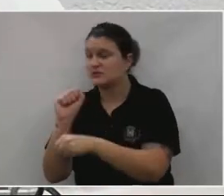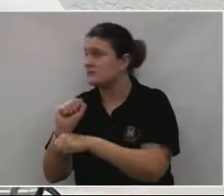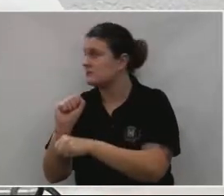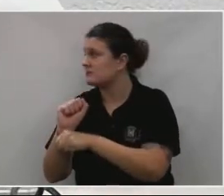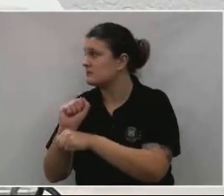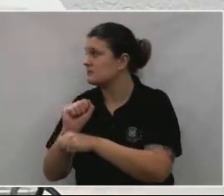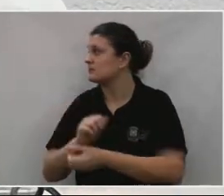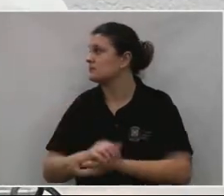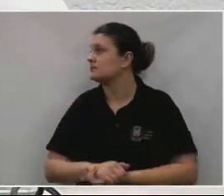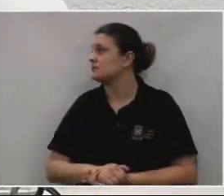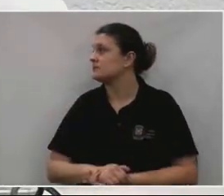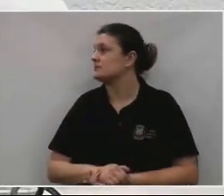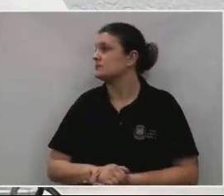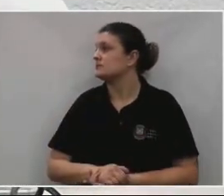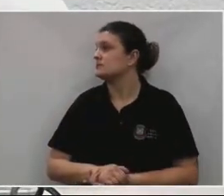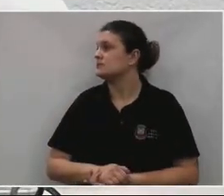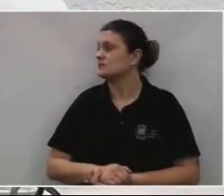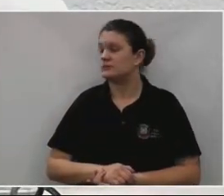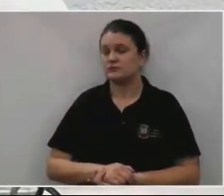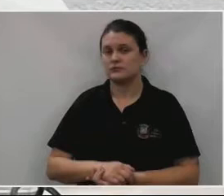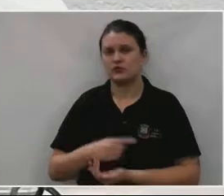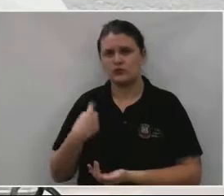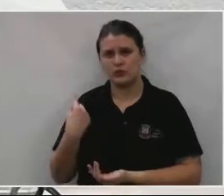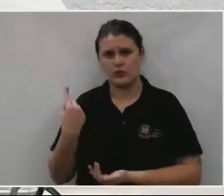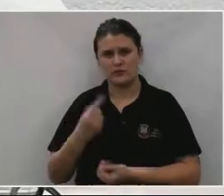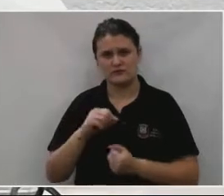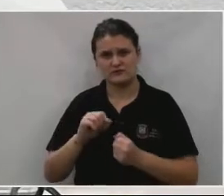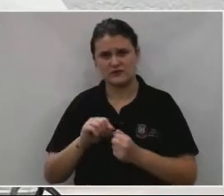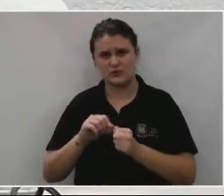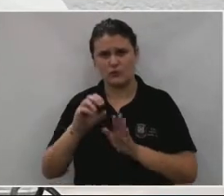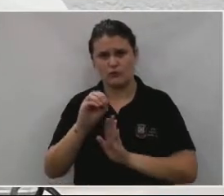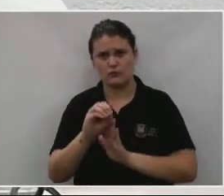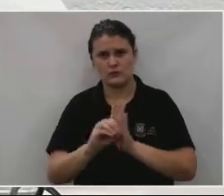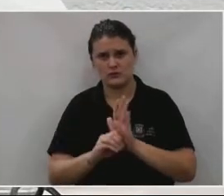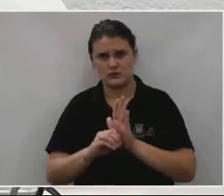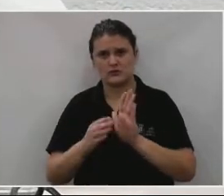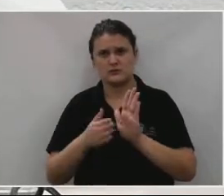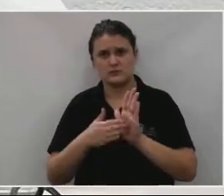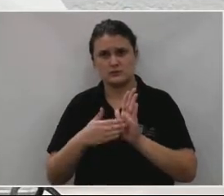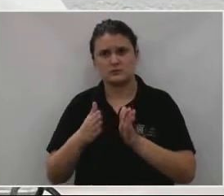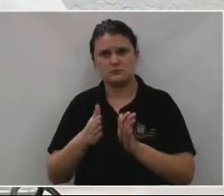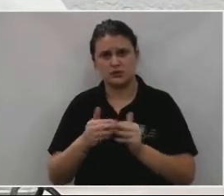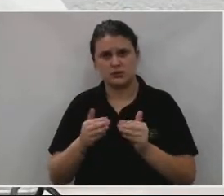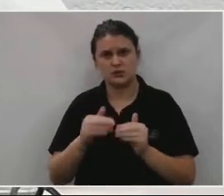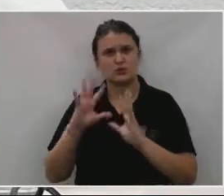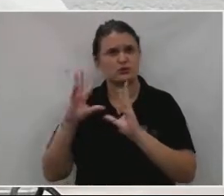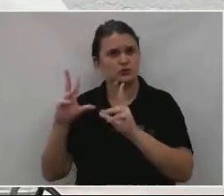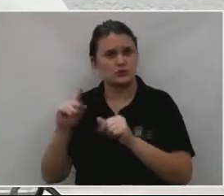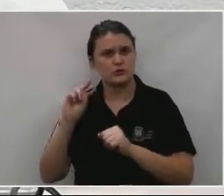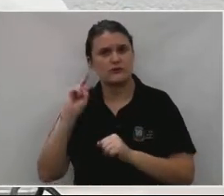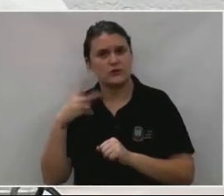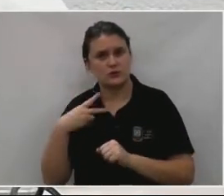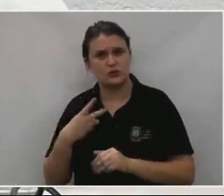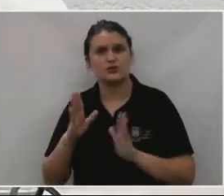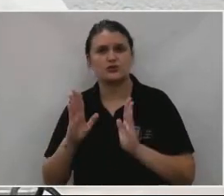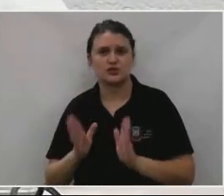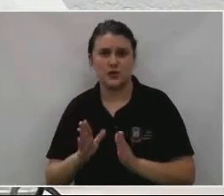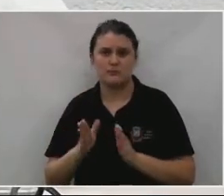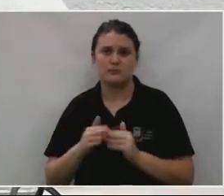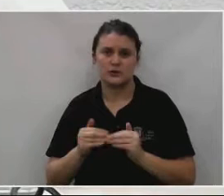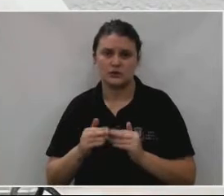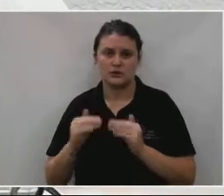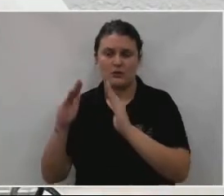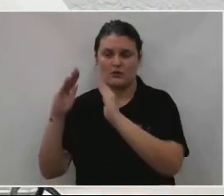da administração. A gente faz ofício de gabinete, faz indicação, faz requerimento. Acho que todos os vereadores aqui já pediram